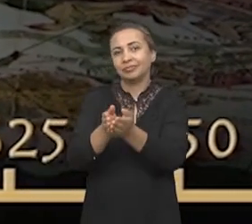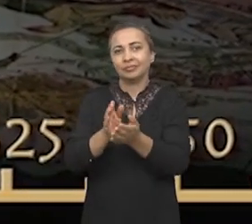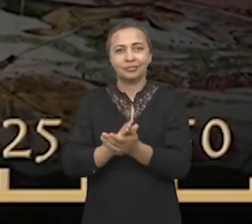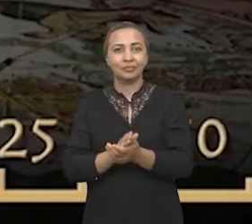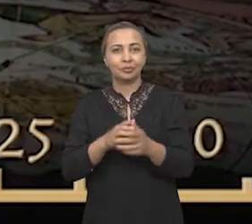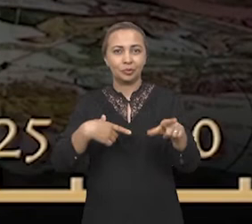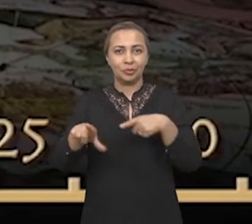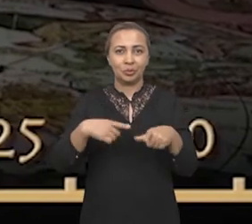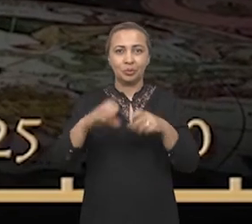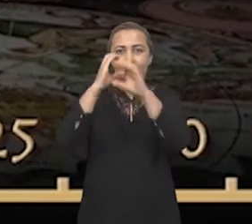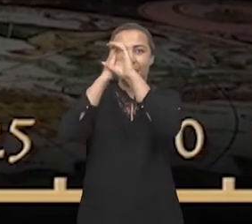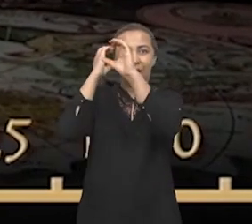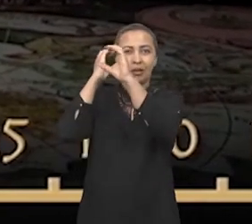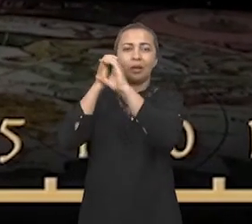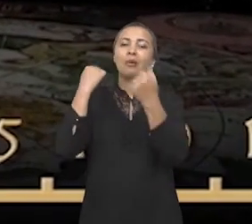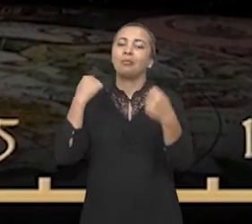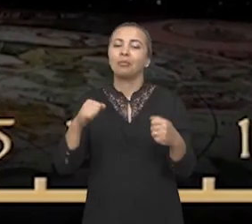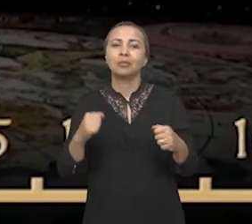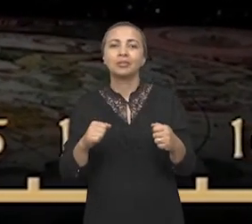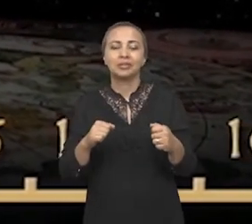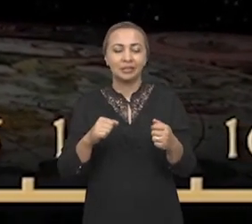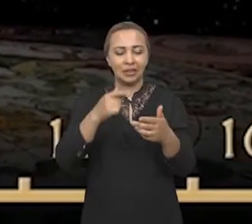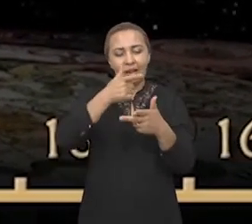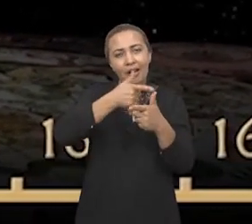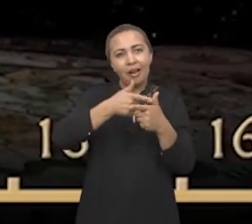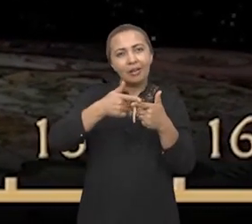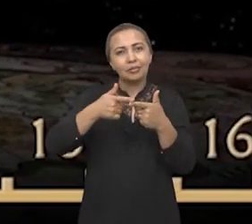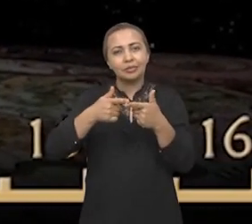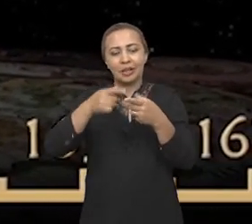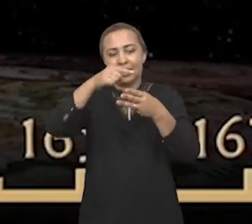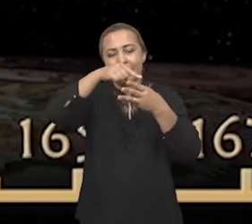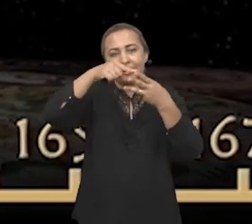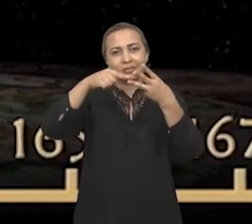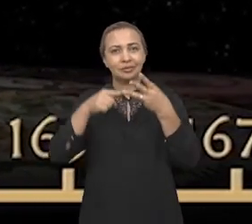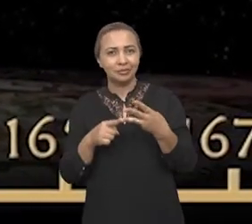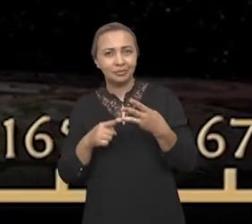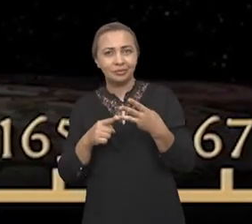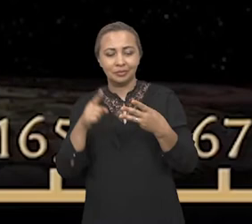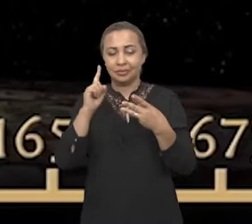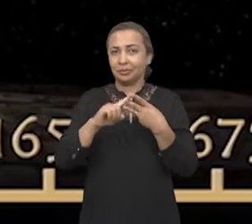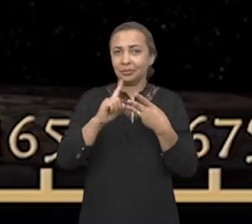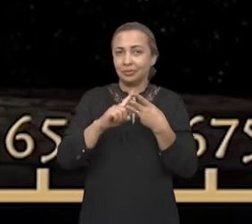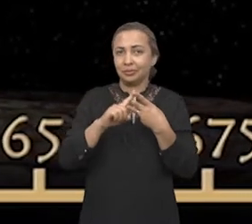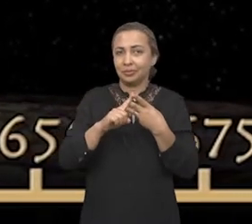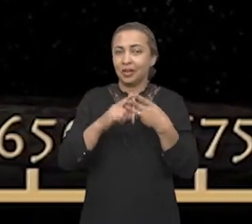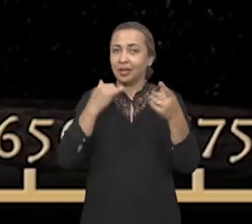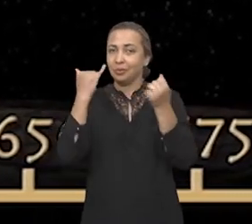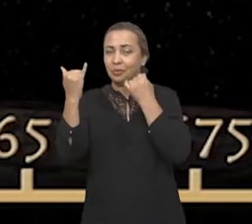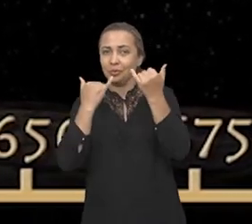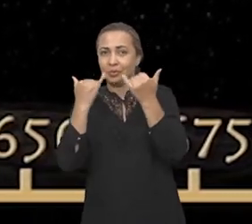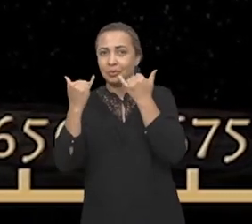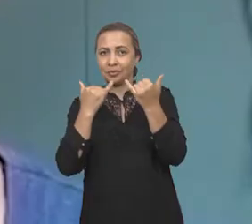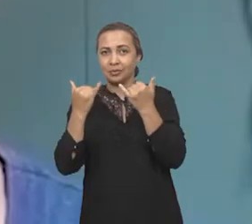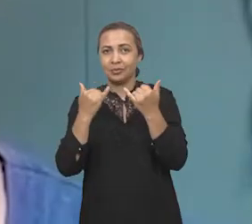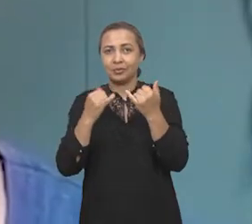Observatório podem ser classificados em três categorias. Primeiro, de informação,